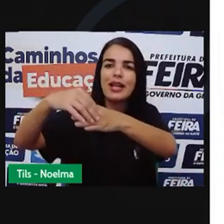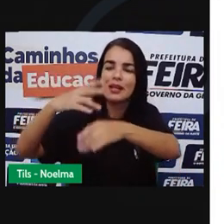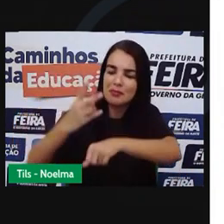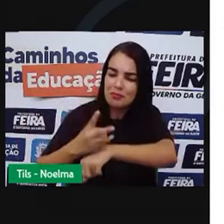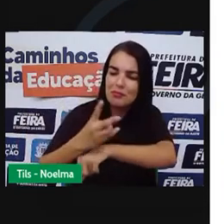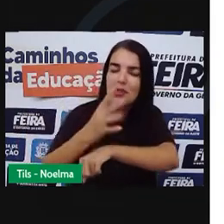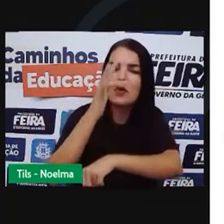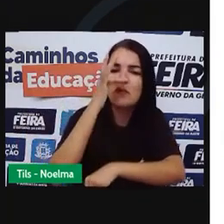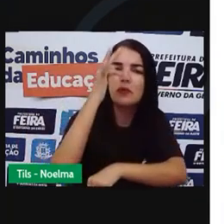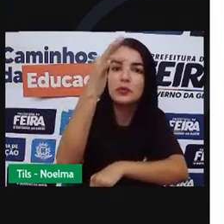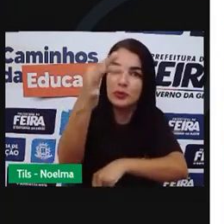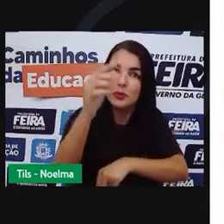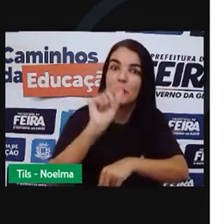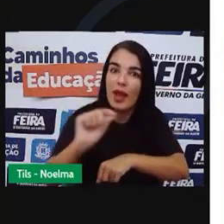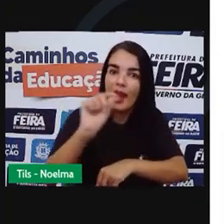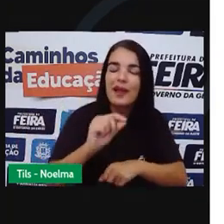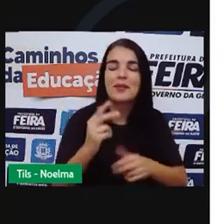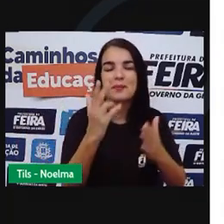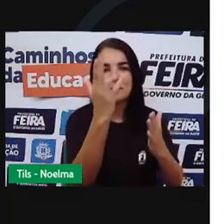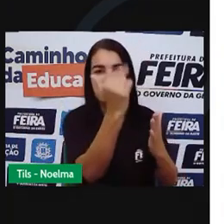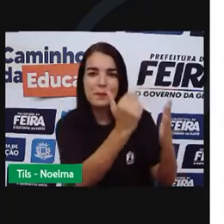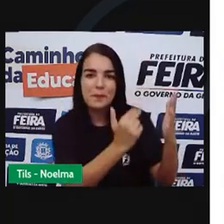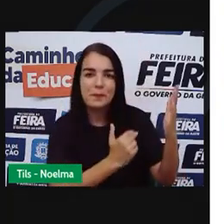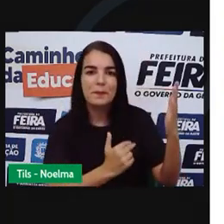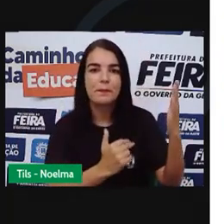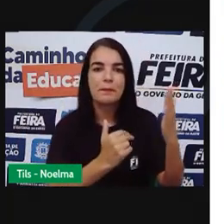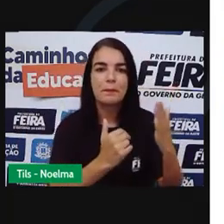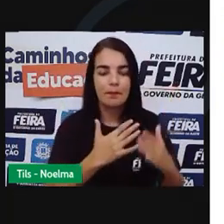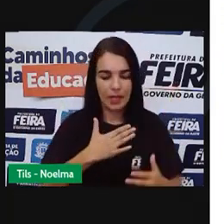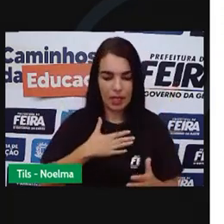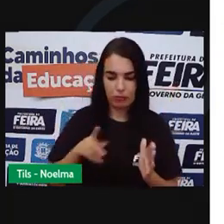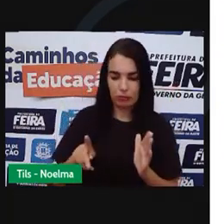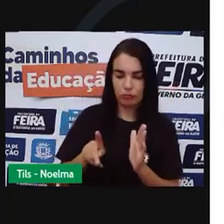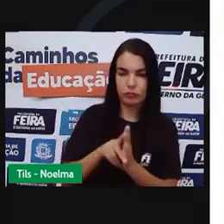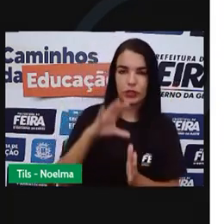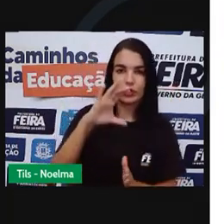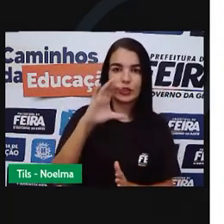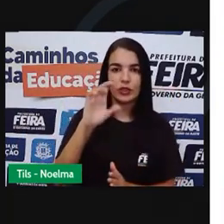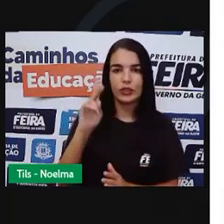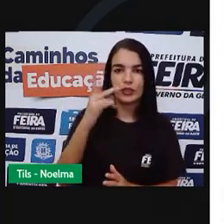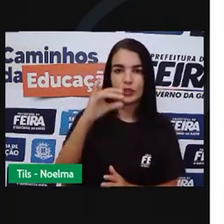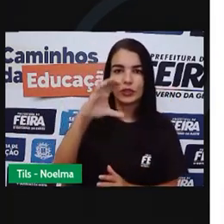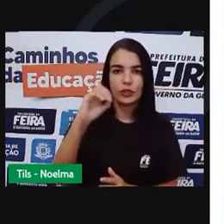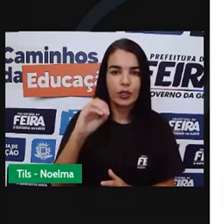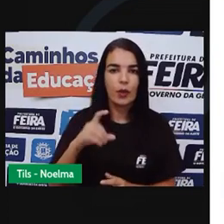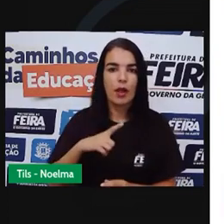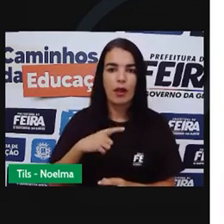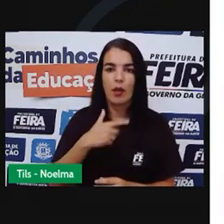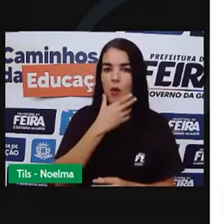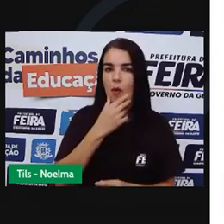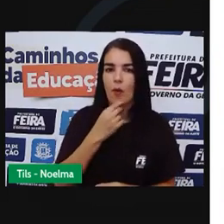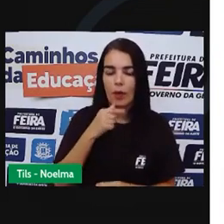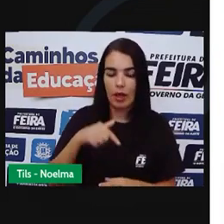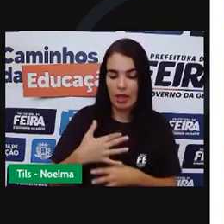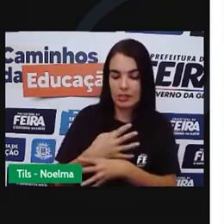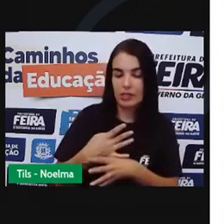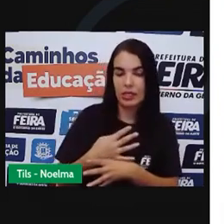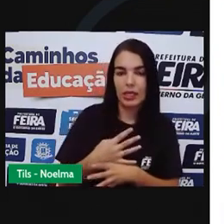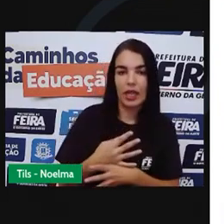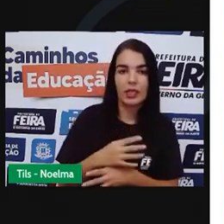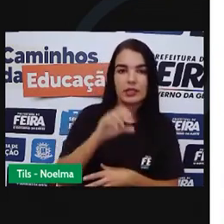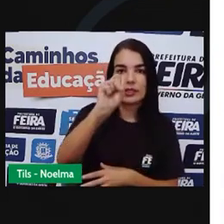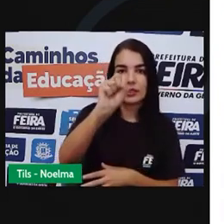Esse legado Eu sou Chico Maleiro E eu sou Icaro Maleiro Artista de São Félix do Coribe